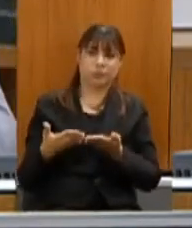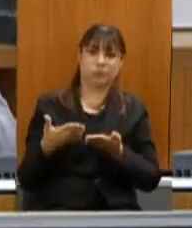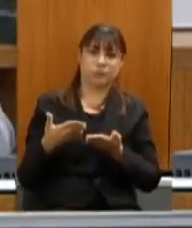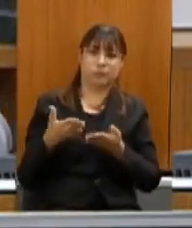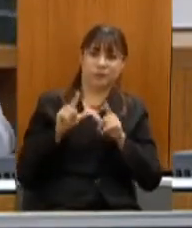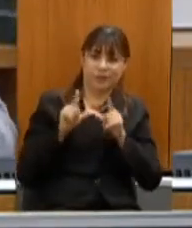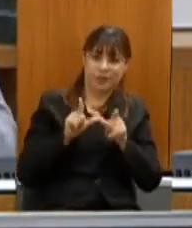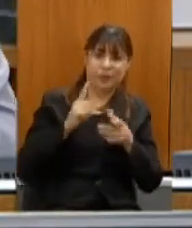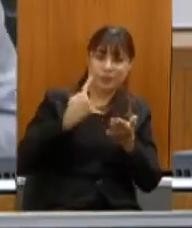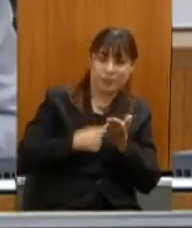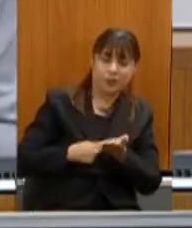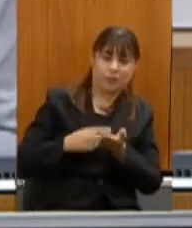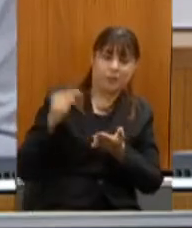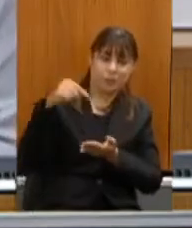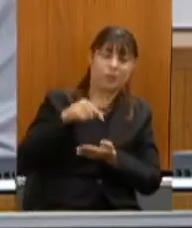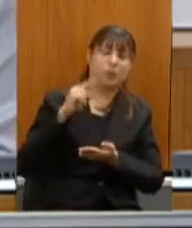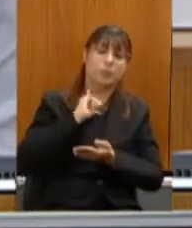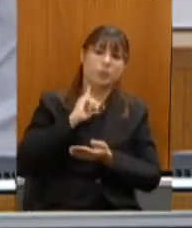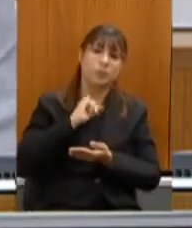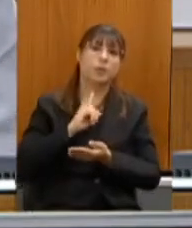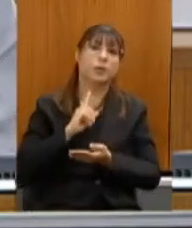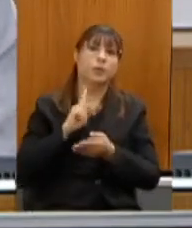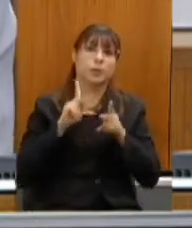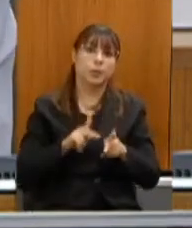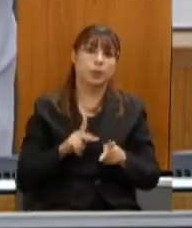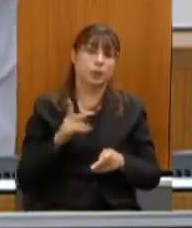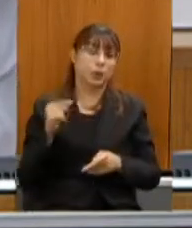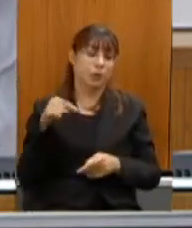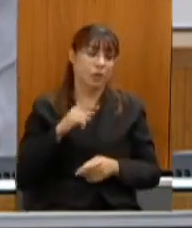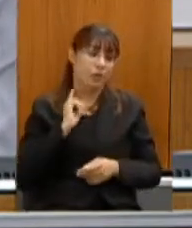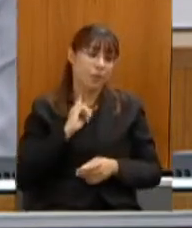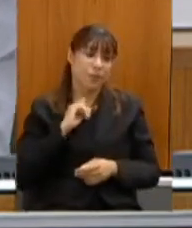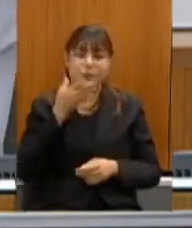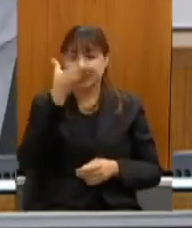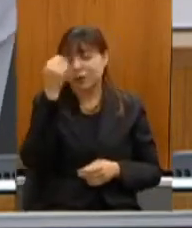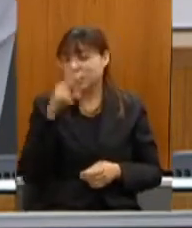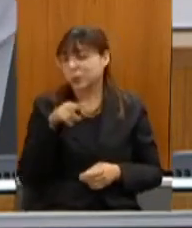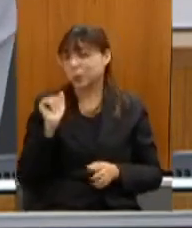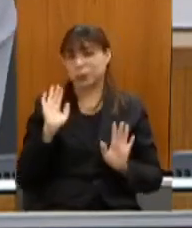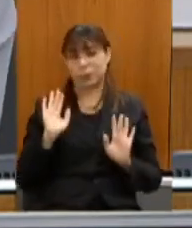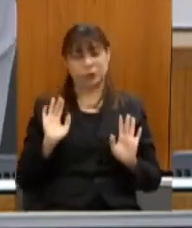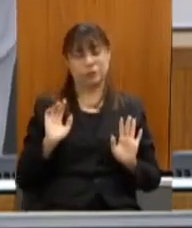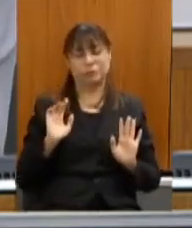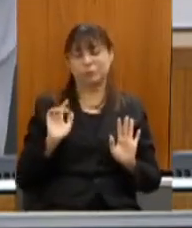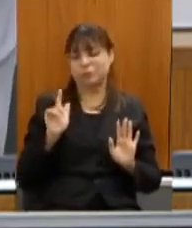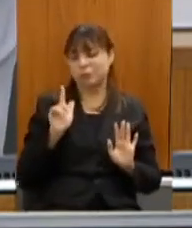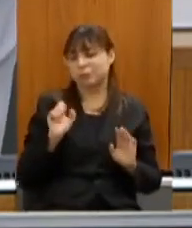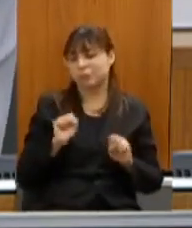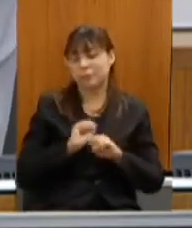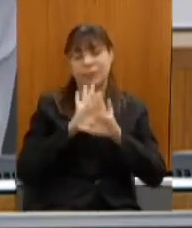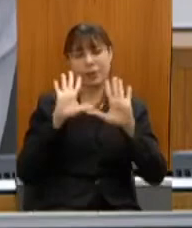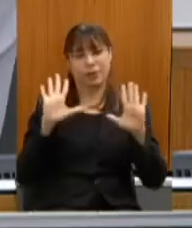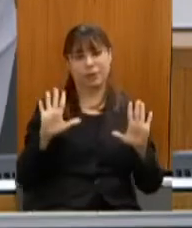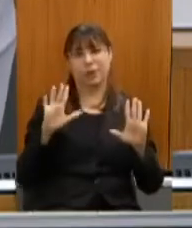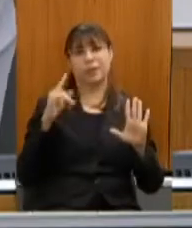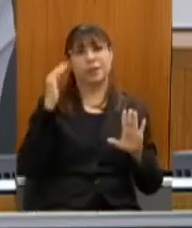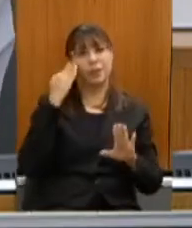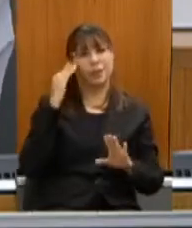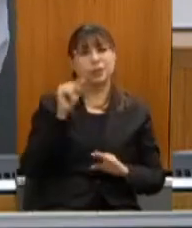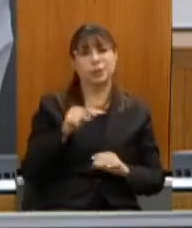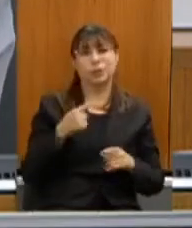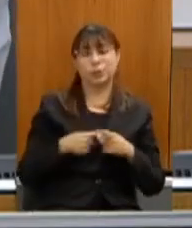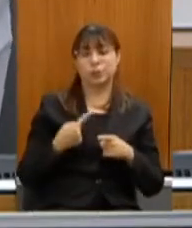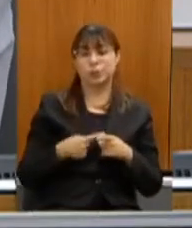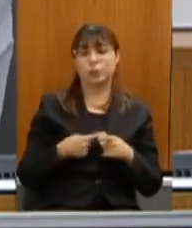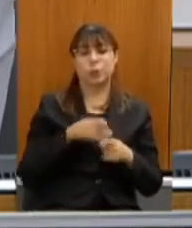Gerais certamente quem vem em Minas não esquece jamais gente isso é uma clareza enorme essa frase porque